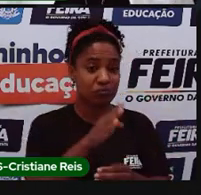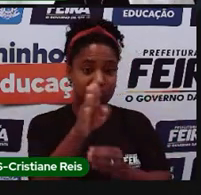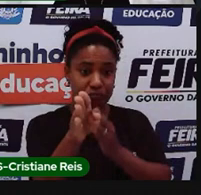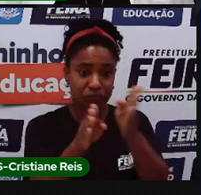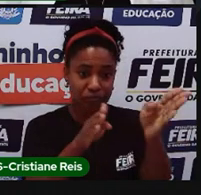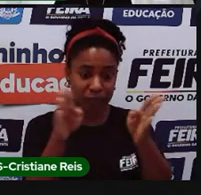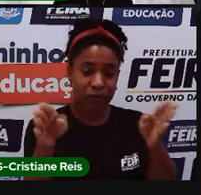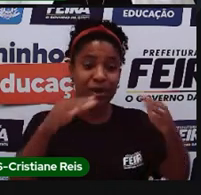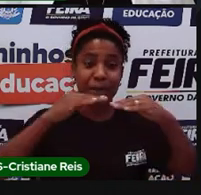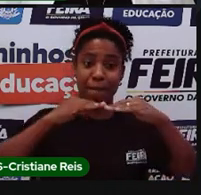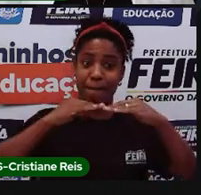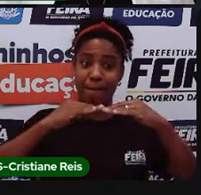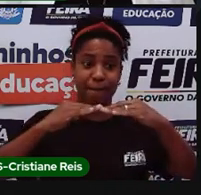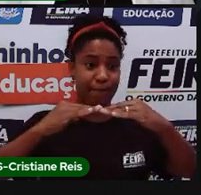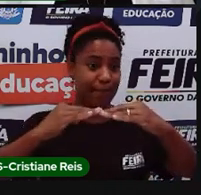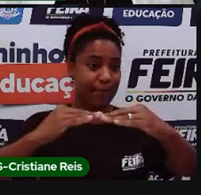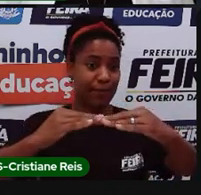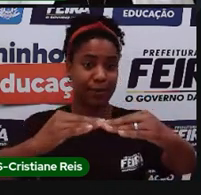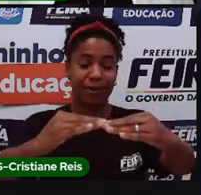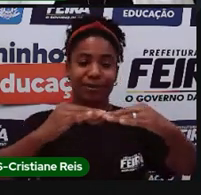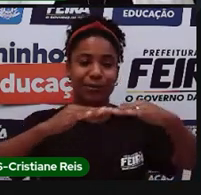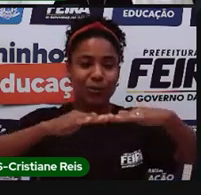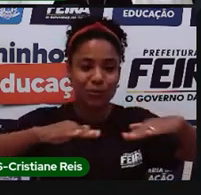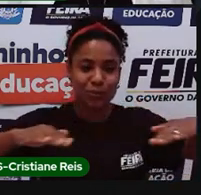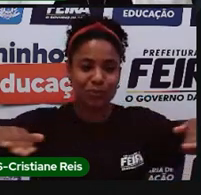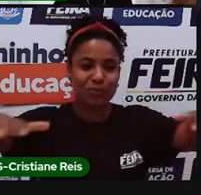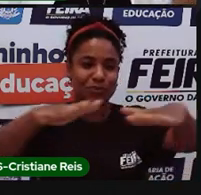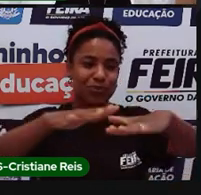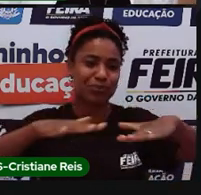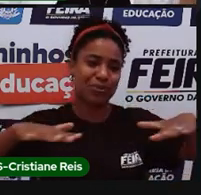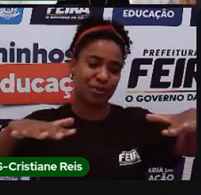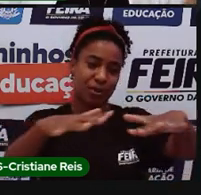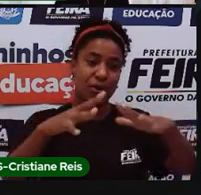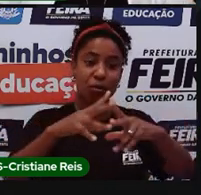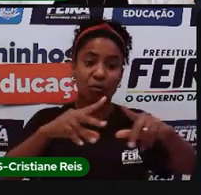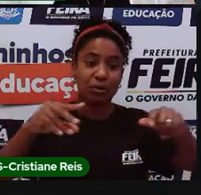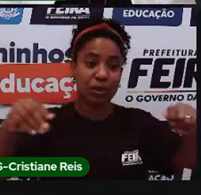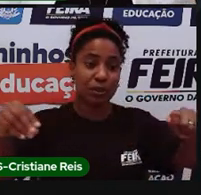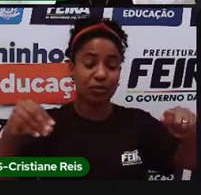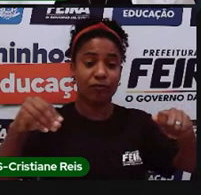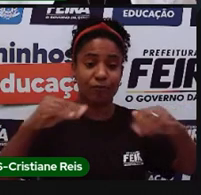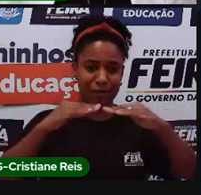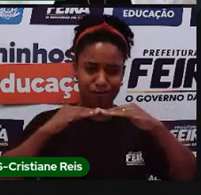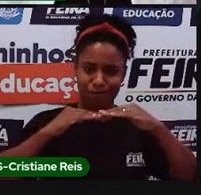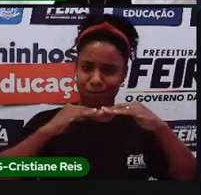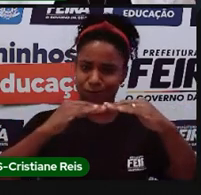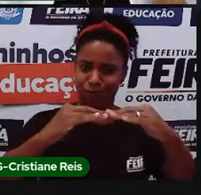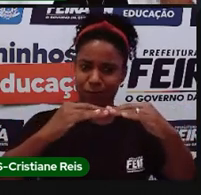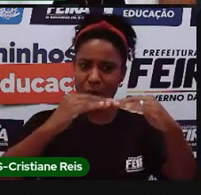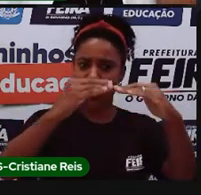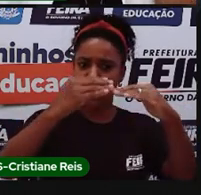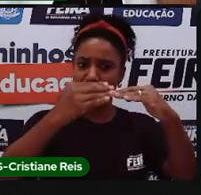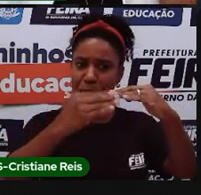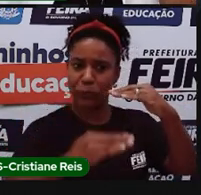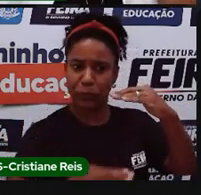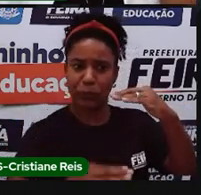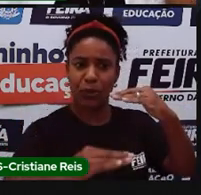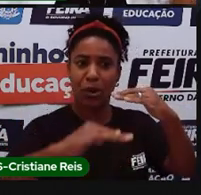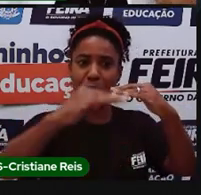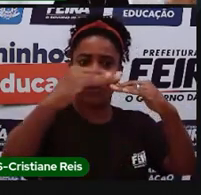planícies, servem para indicar para onde o terreno ele está sofrendo uma,